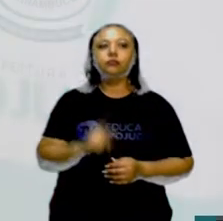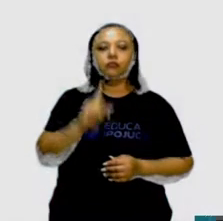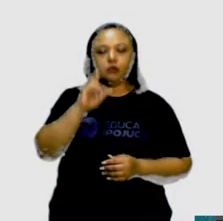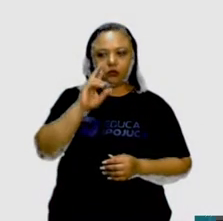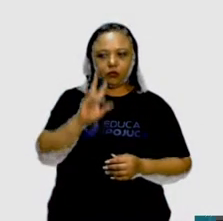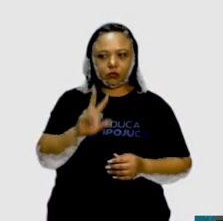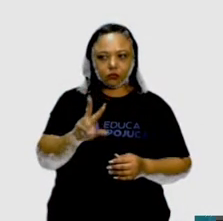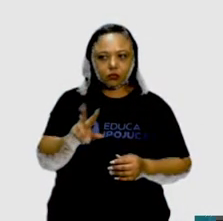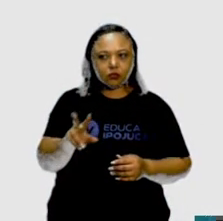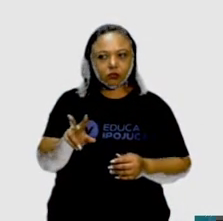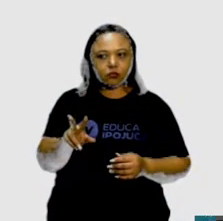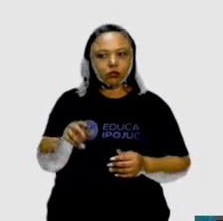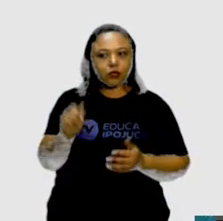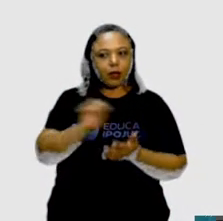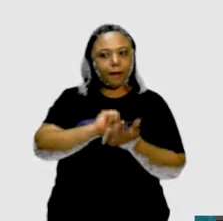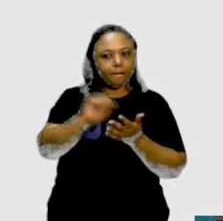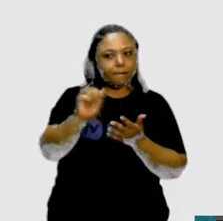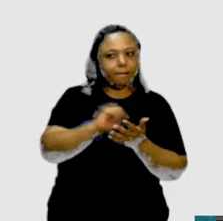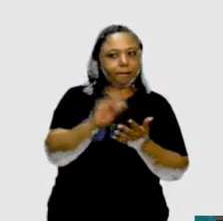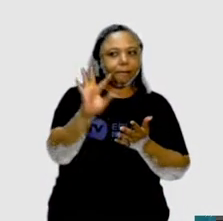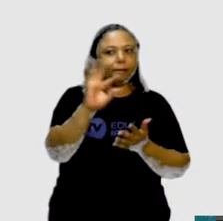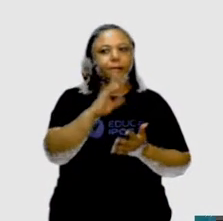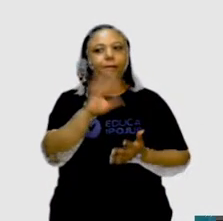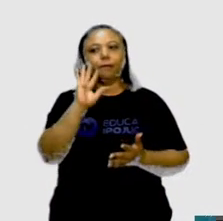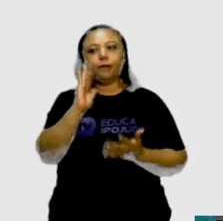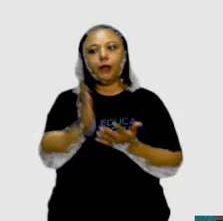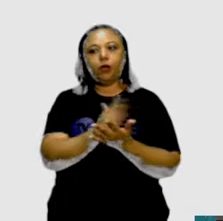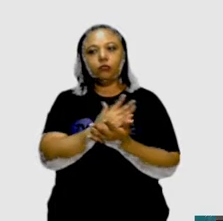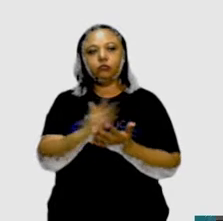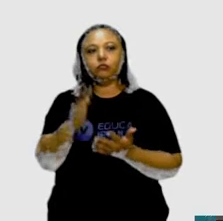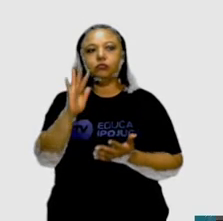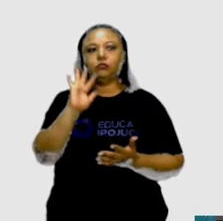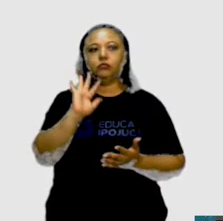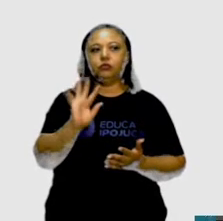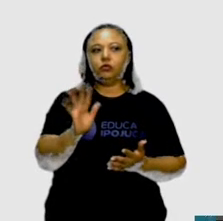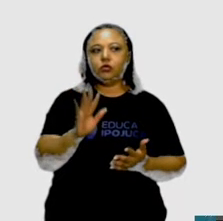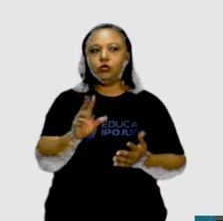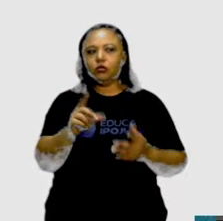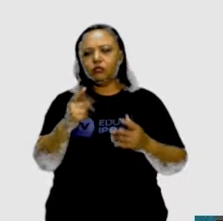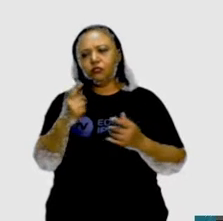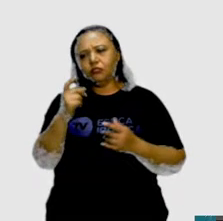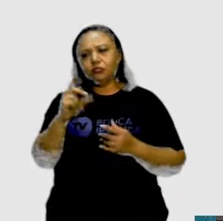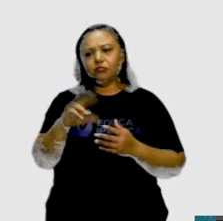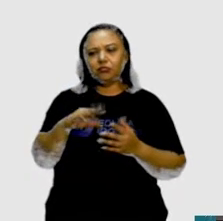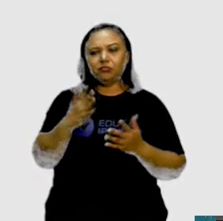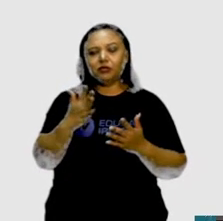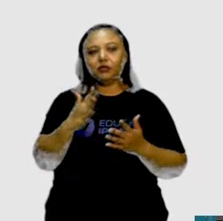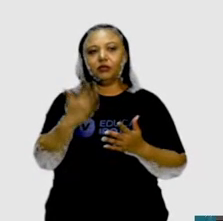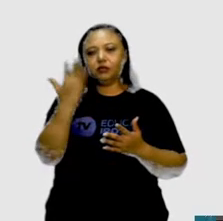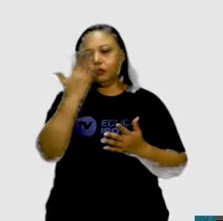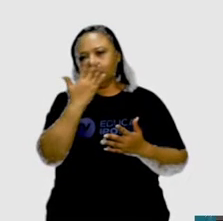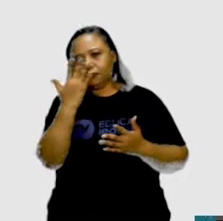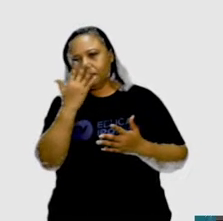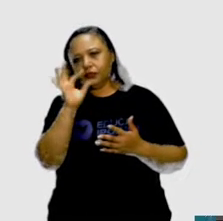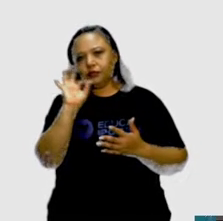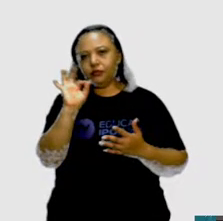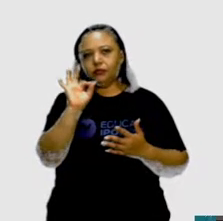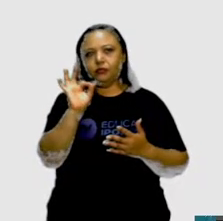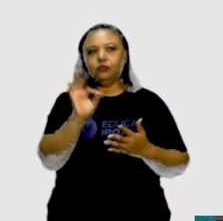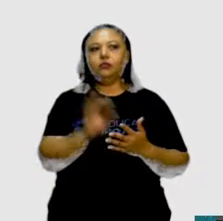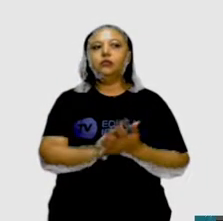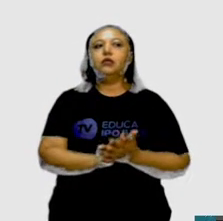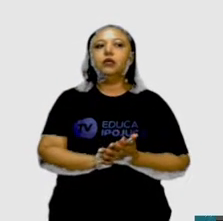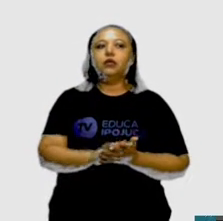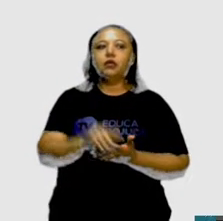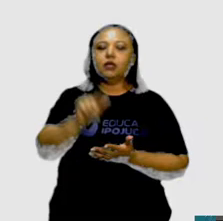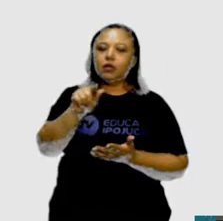apaguei algumas aí, se vocês perceberem, tem algumas mais claras. Essas figuras, elas não são